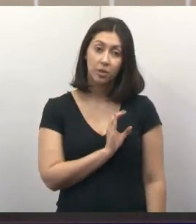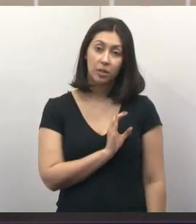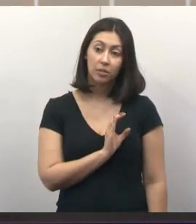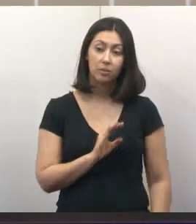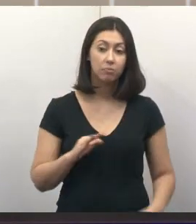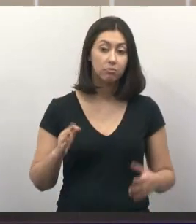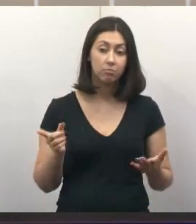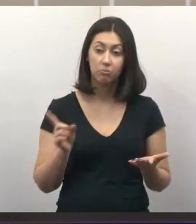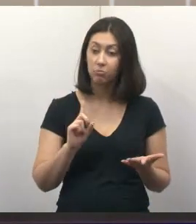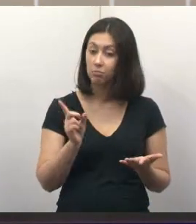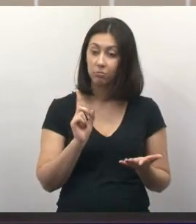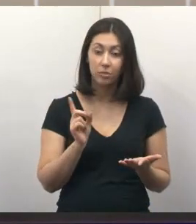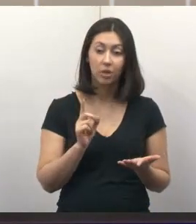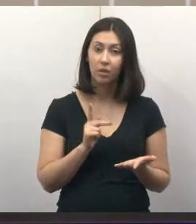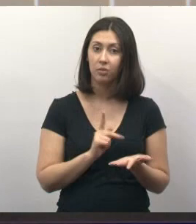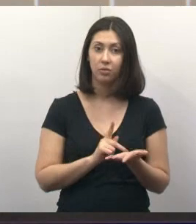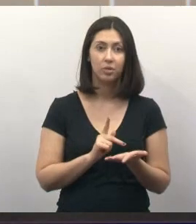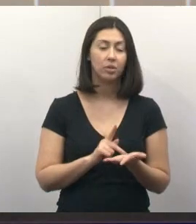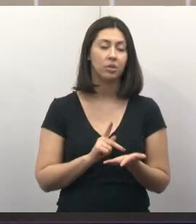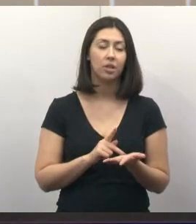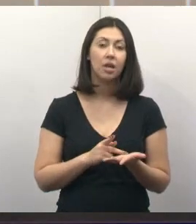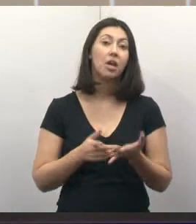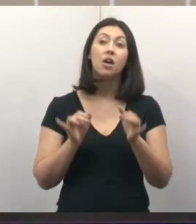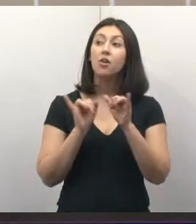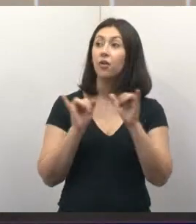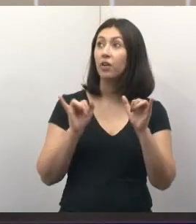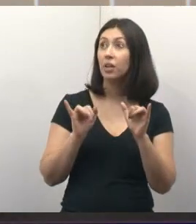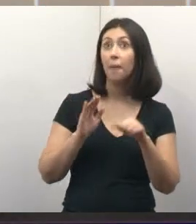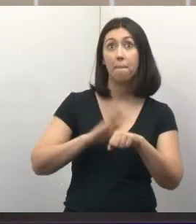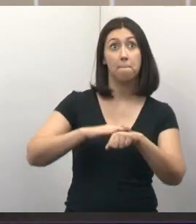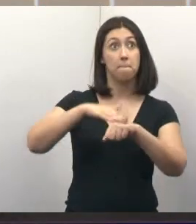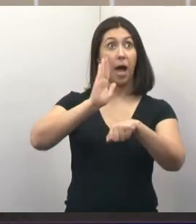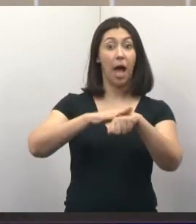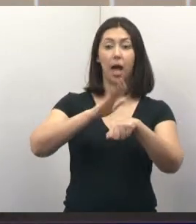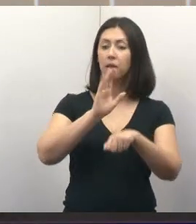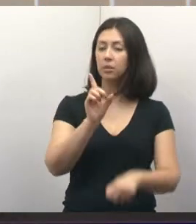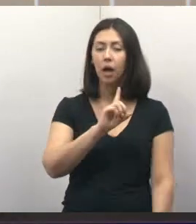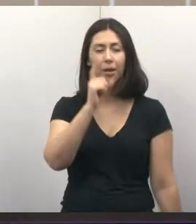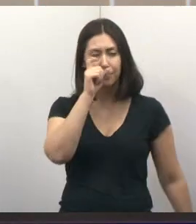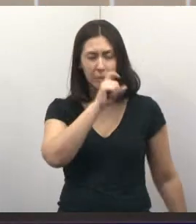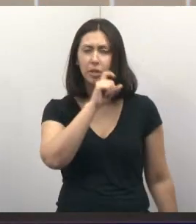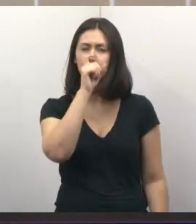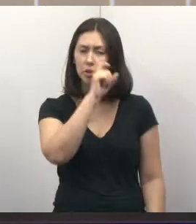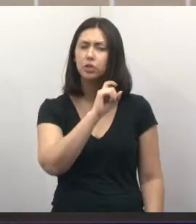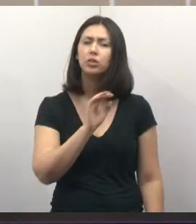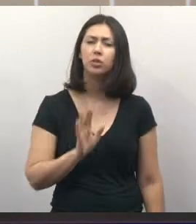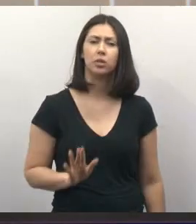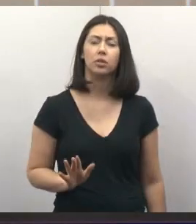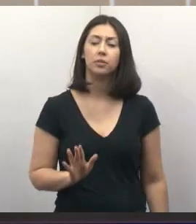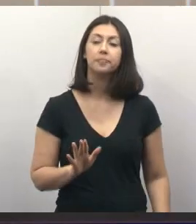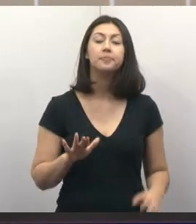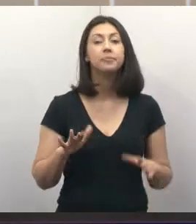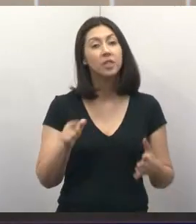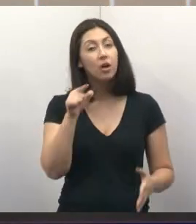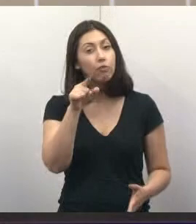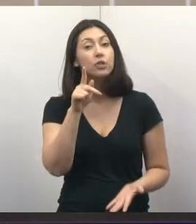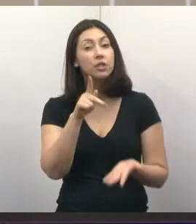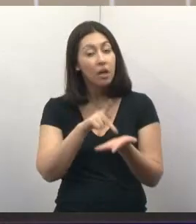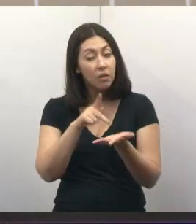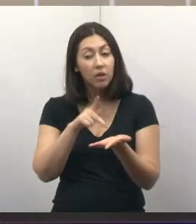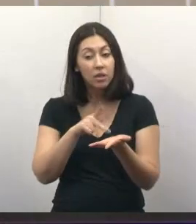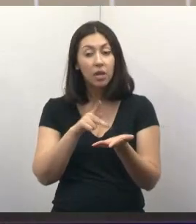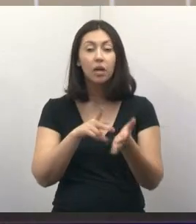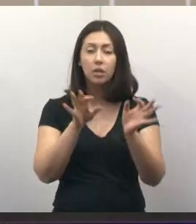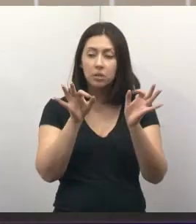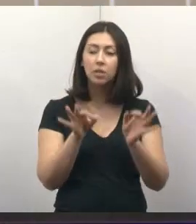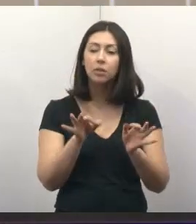E não é verdade, então, dizendo que era a maioria, isso não é verdade. Então, você tem razão, Roninha,